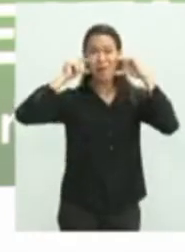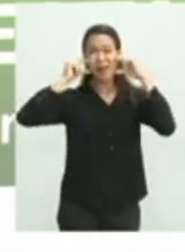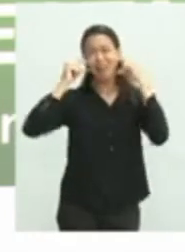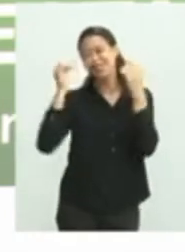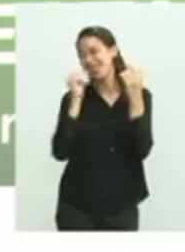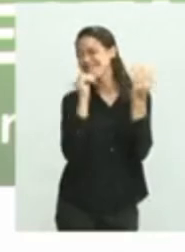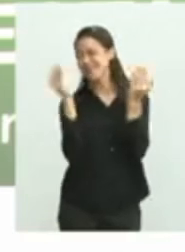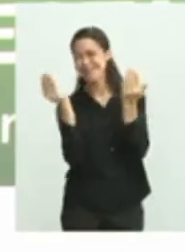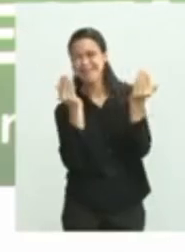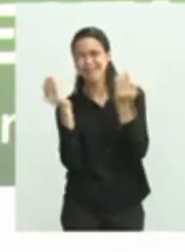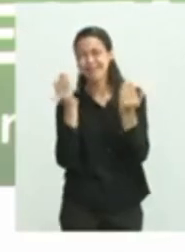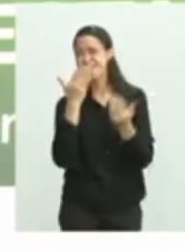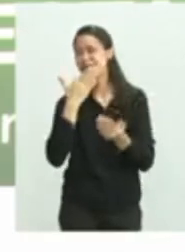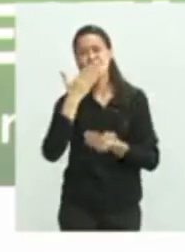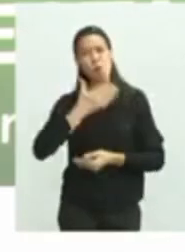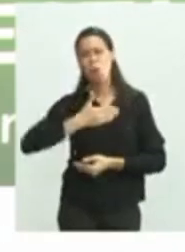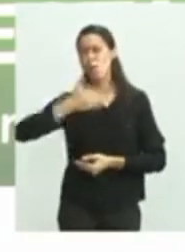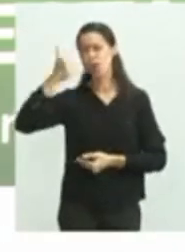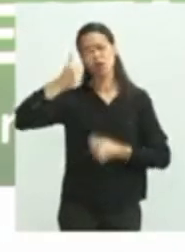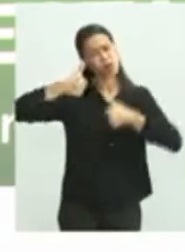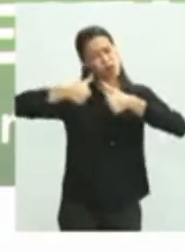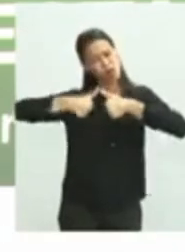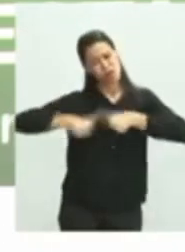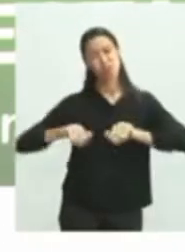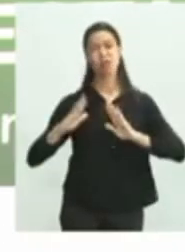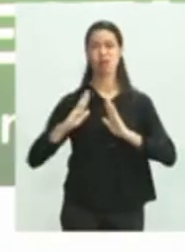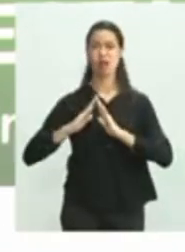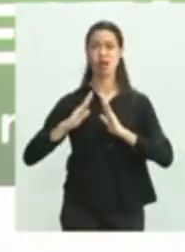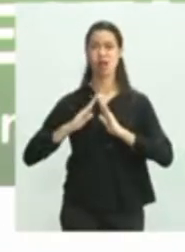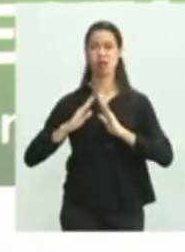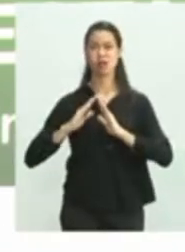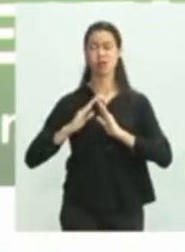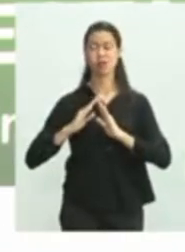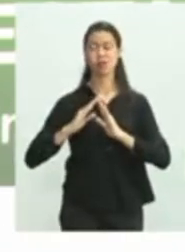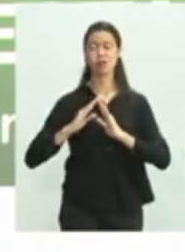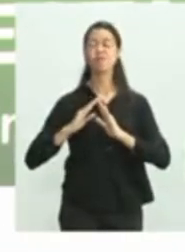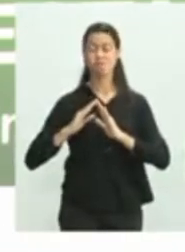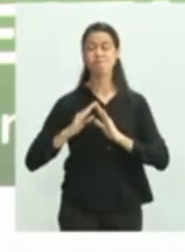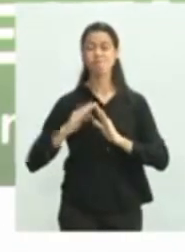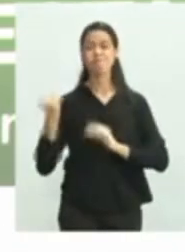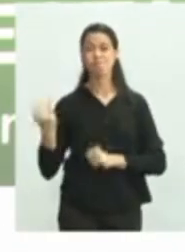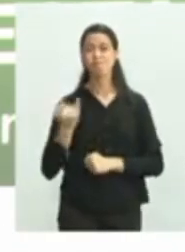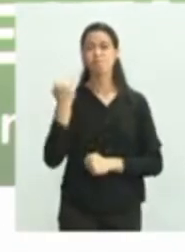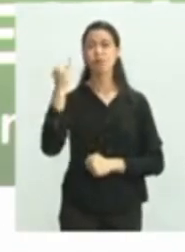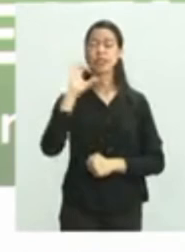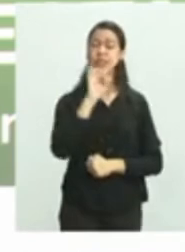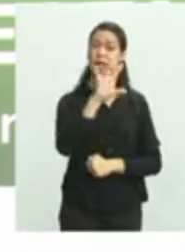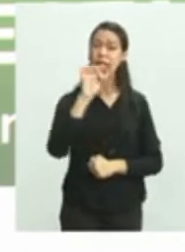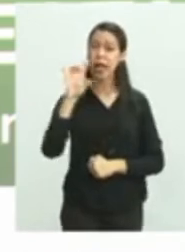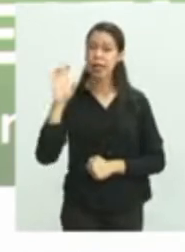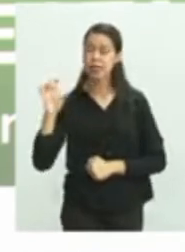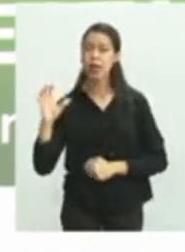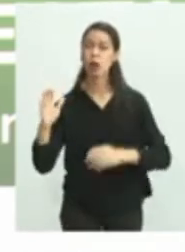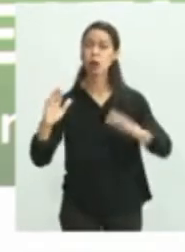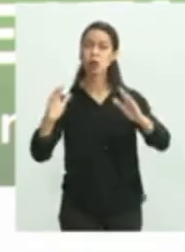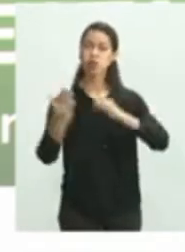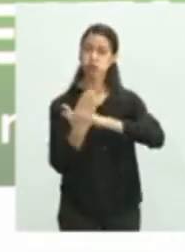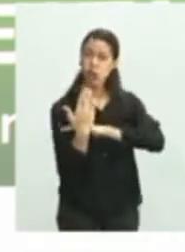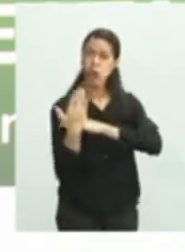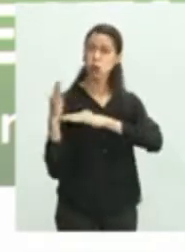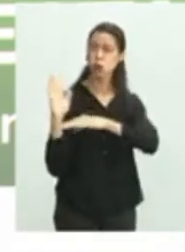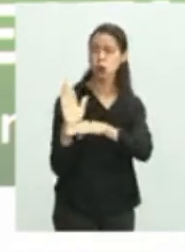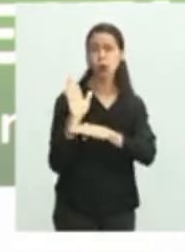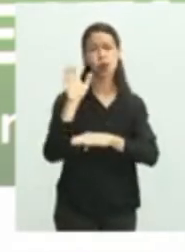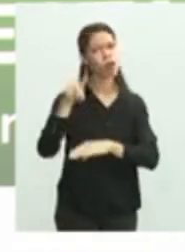um dos 2 milhões e 700 mil habitantes no Mato Grosso do Ou seja, ficar em casa é a